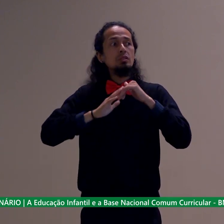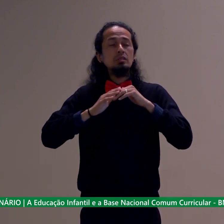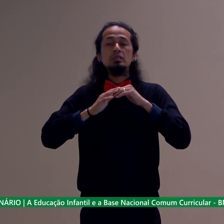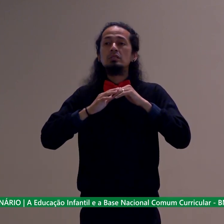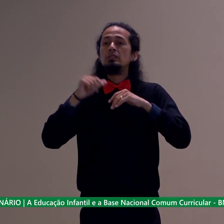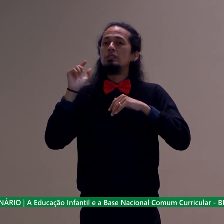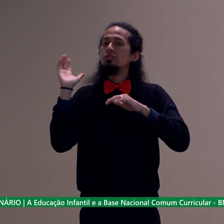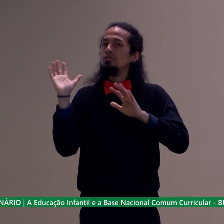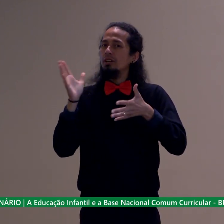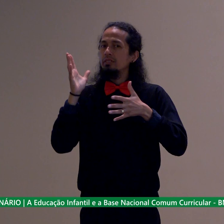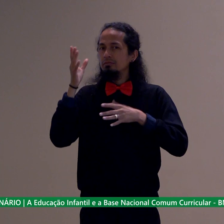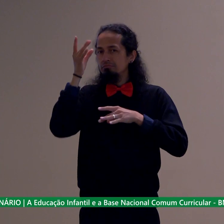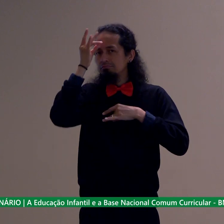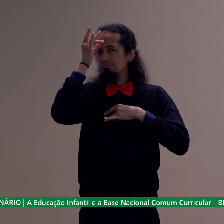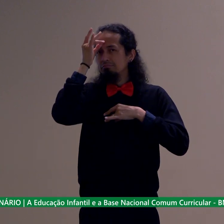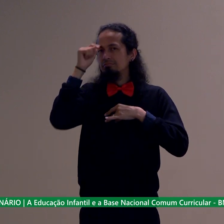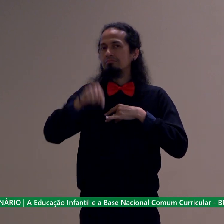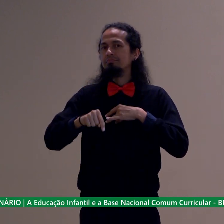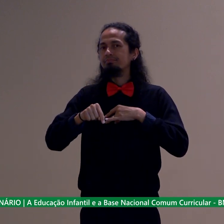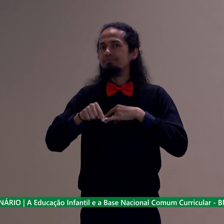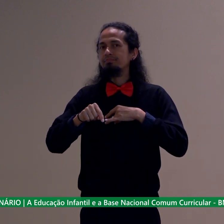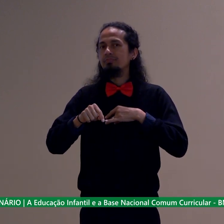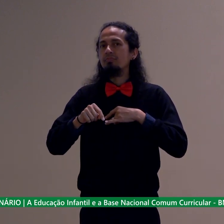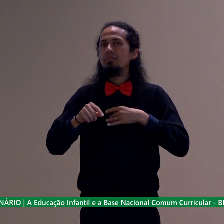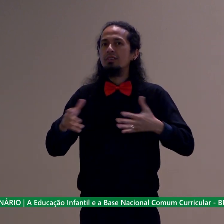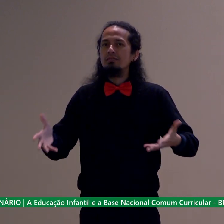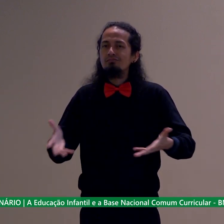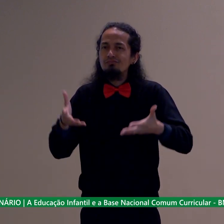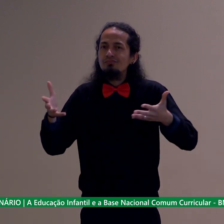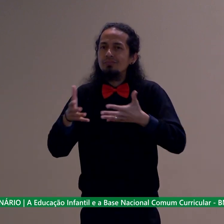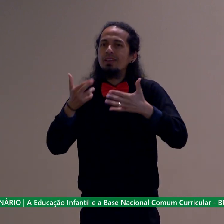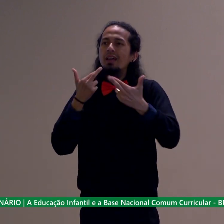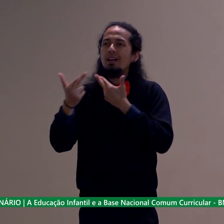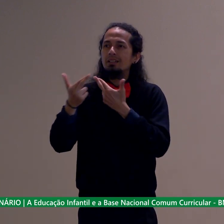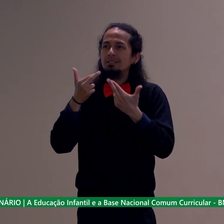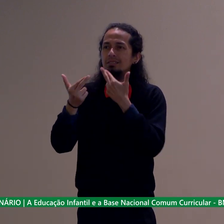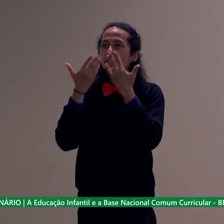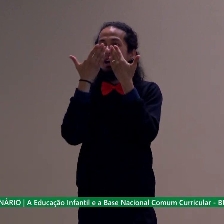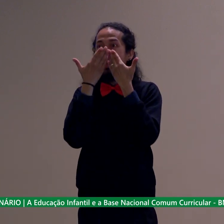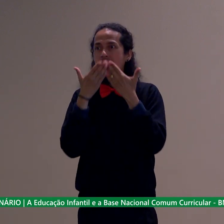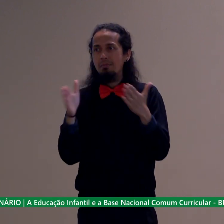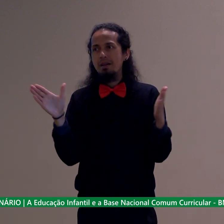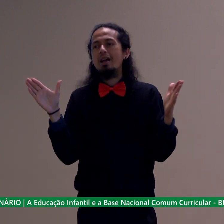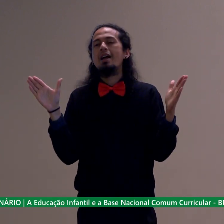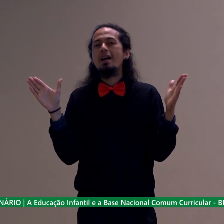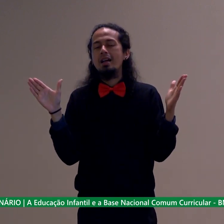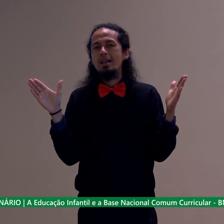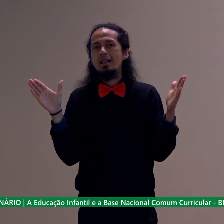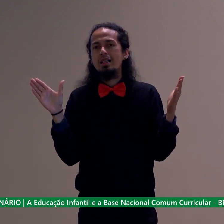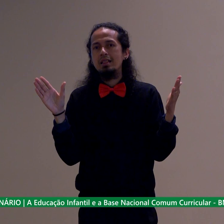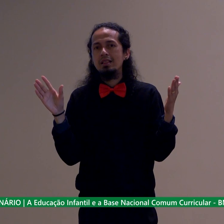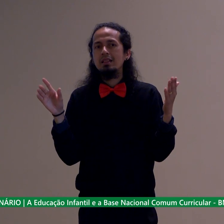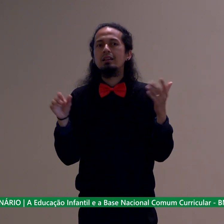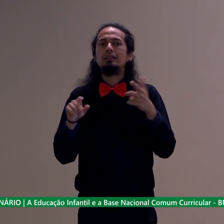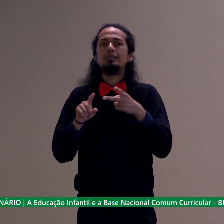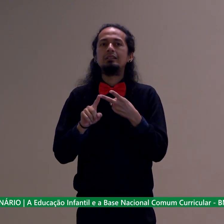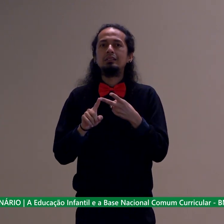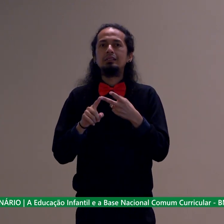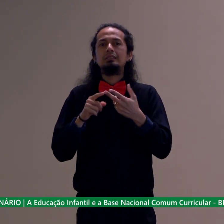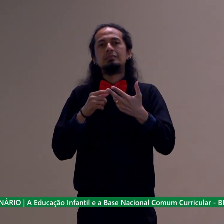aqui que favoreça uma relação mais aberta mais dialógica